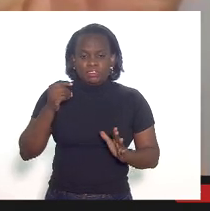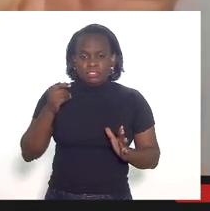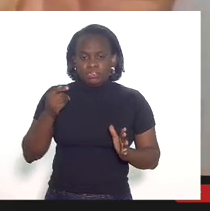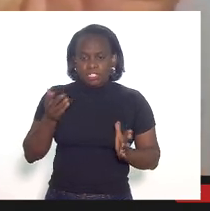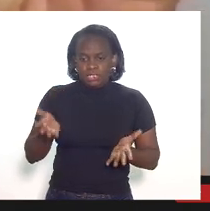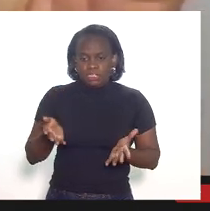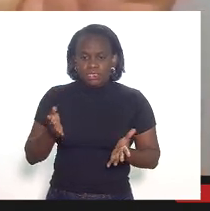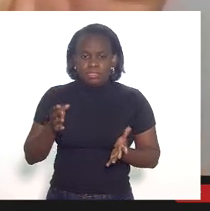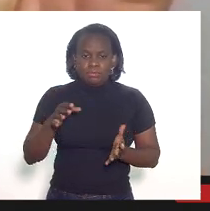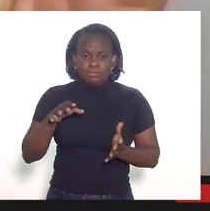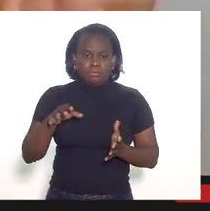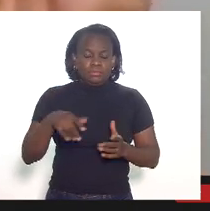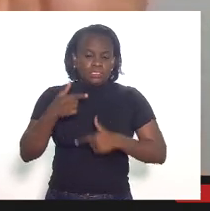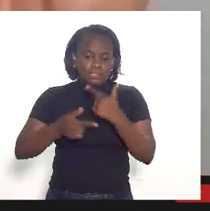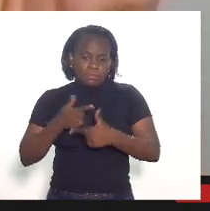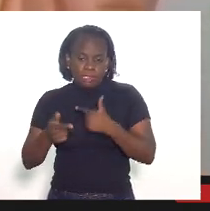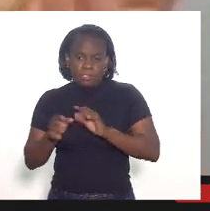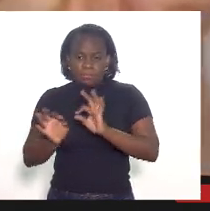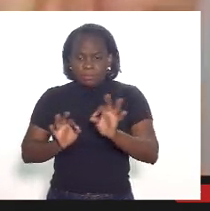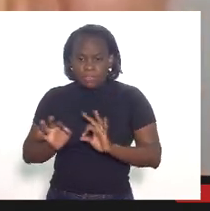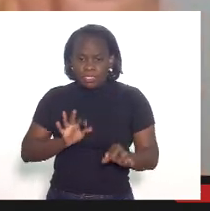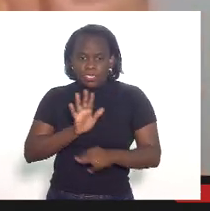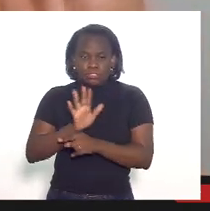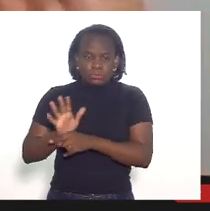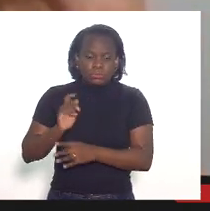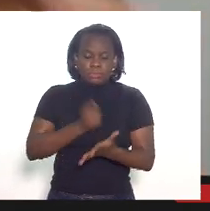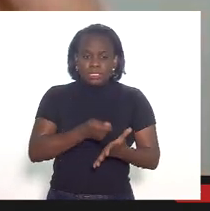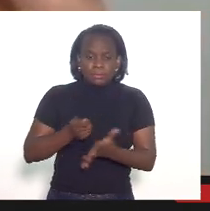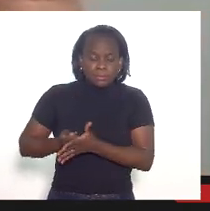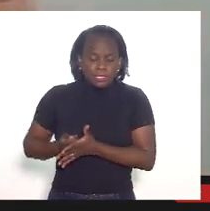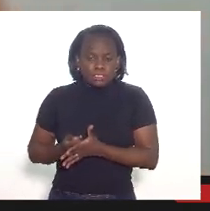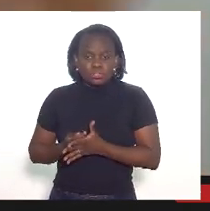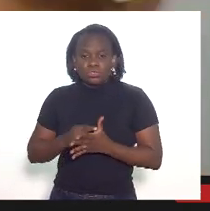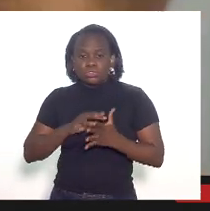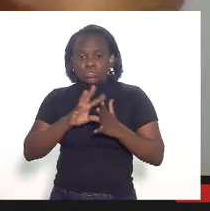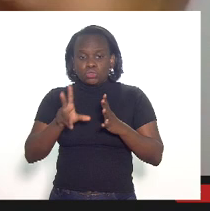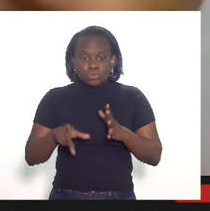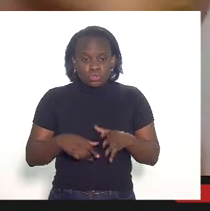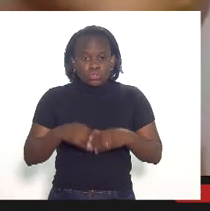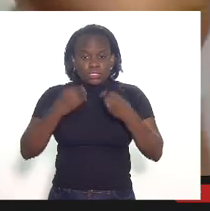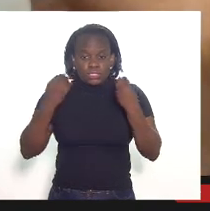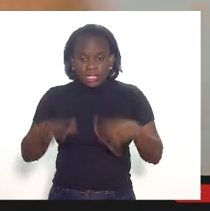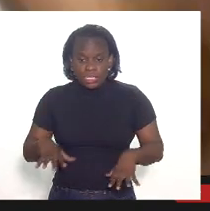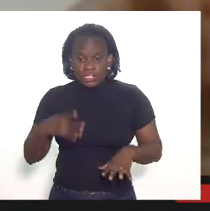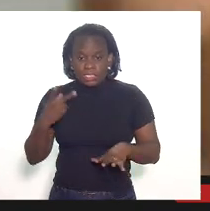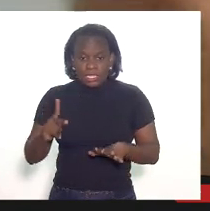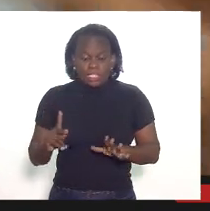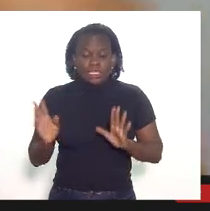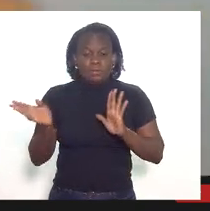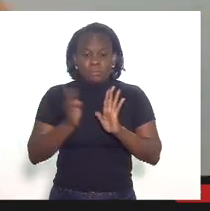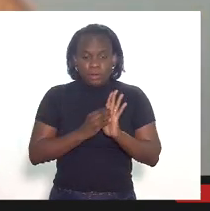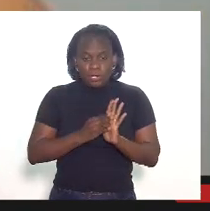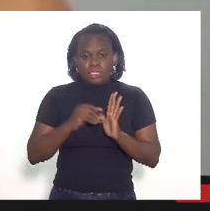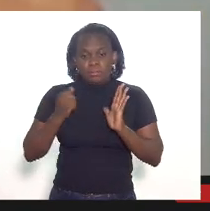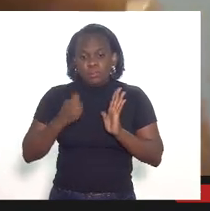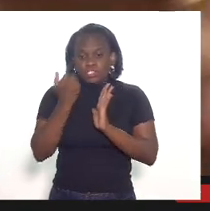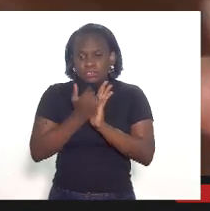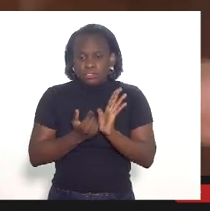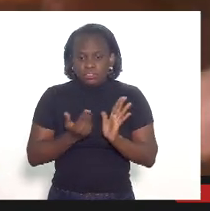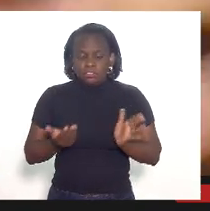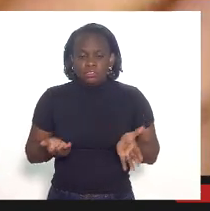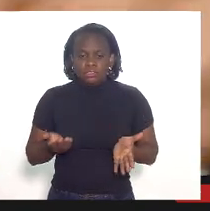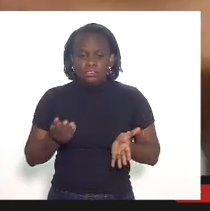tomados prestações de serviços são tomados pagamentos e isso se torna um custo do projeto e esse custo pode ser depreciado